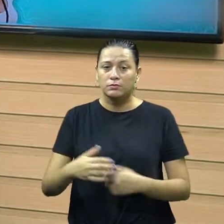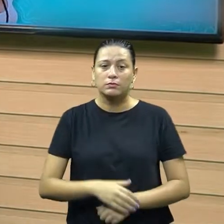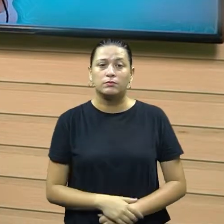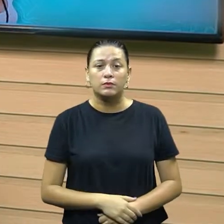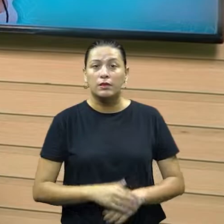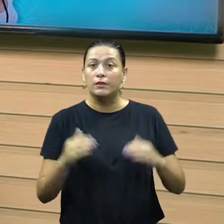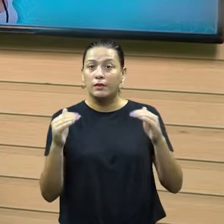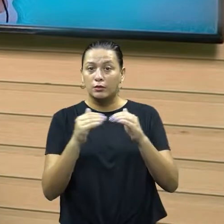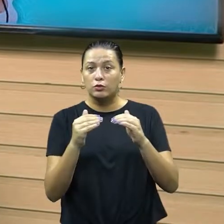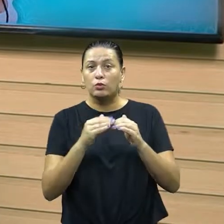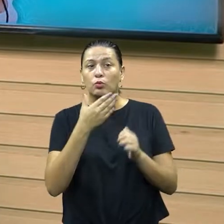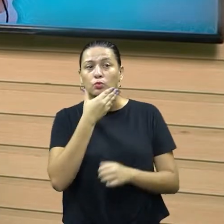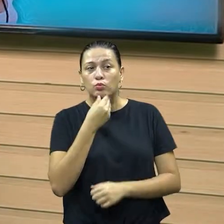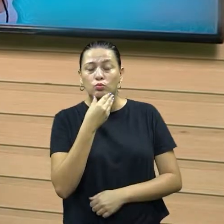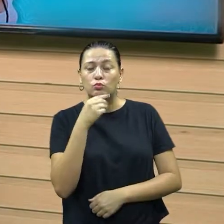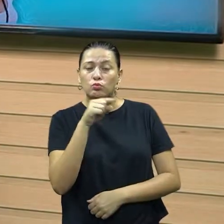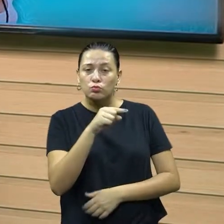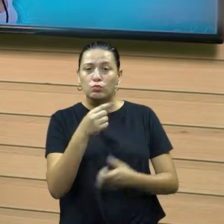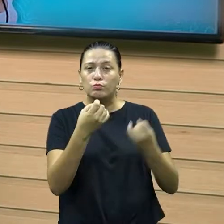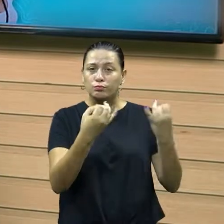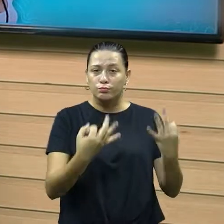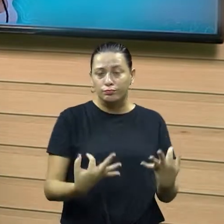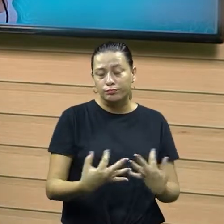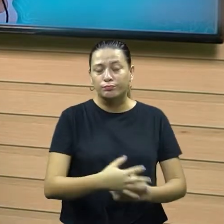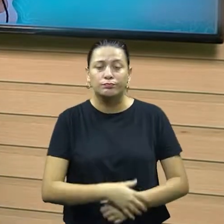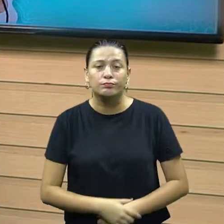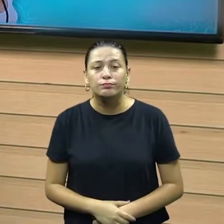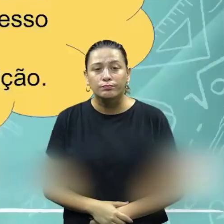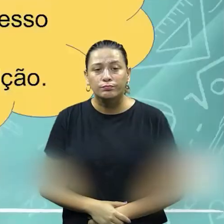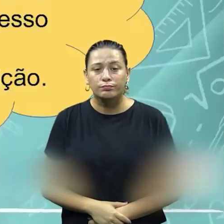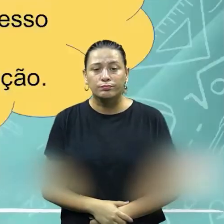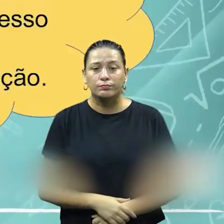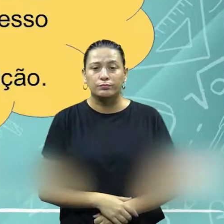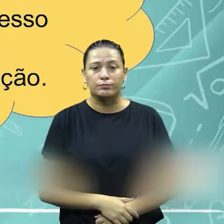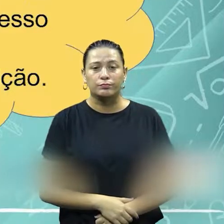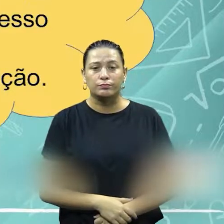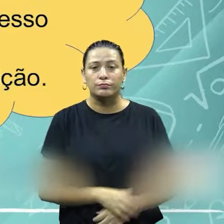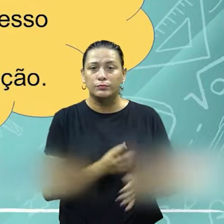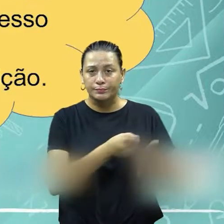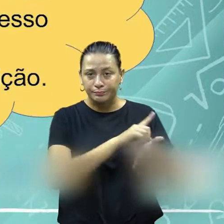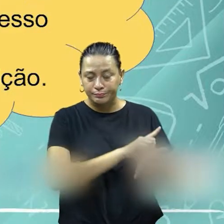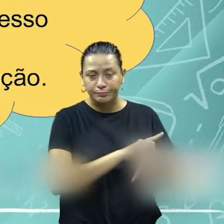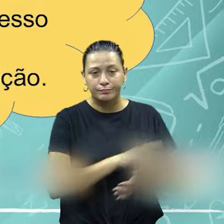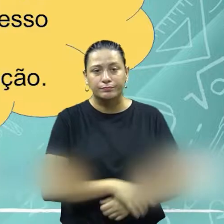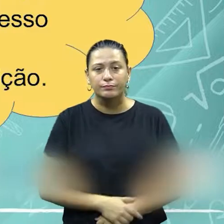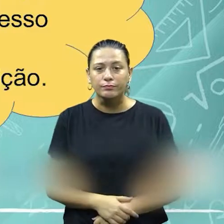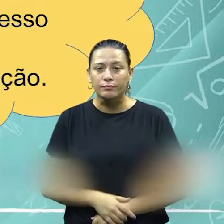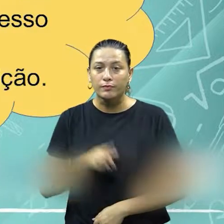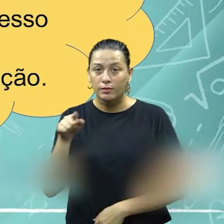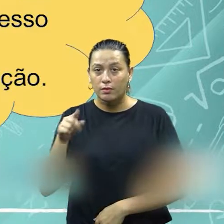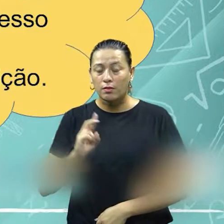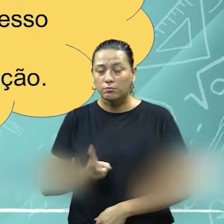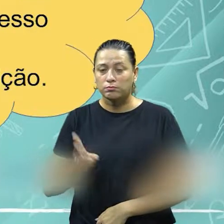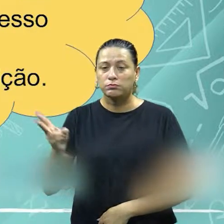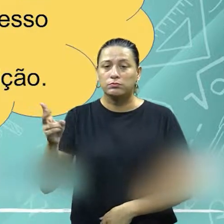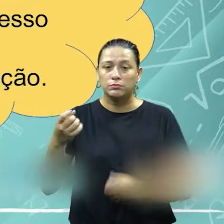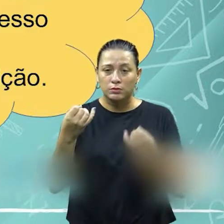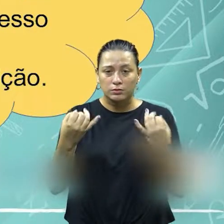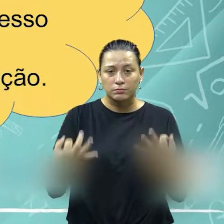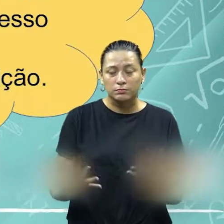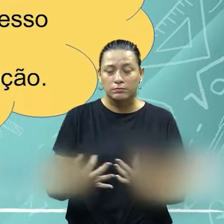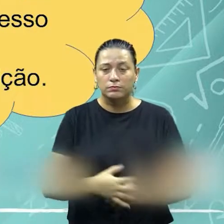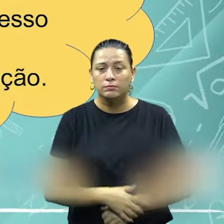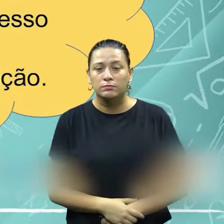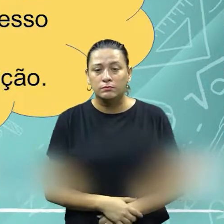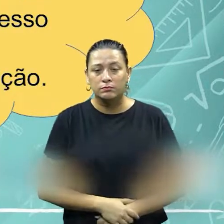acordo com o que o Rui acaba dizendo, que é o autor que eu falei para vocês anterior. Então ela continua dizendo, continua